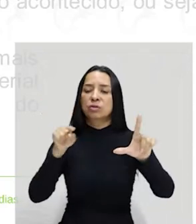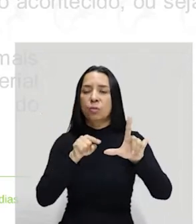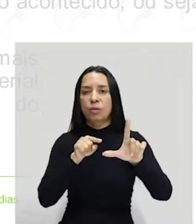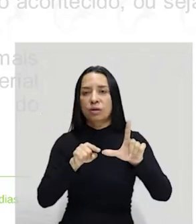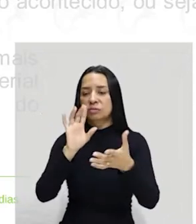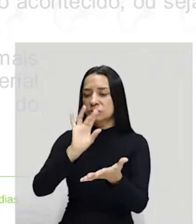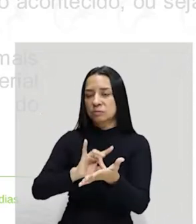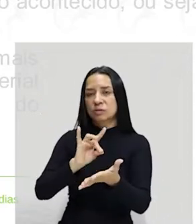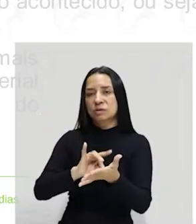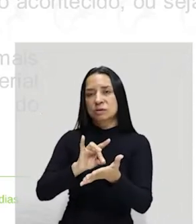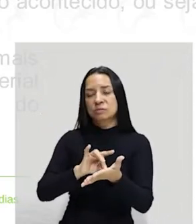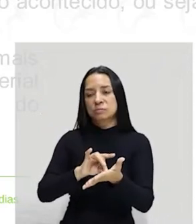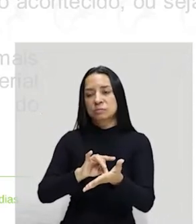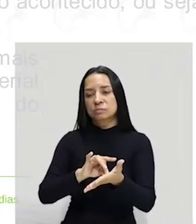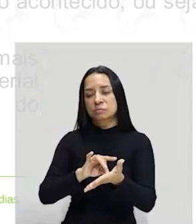exatamente